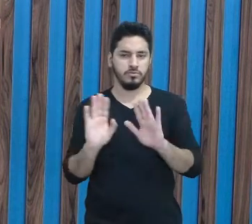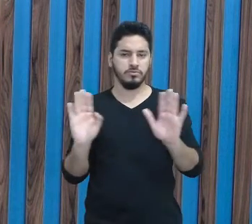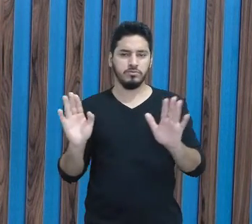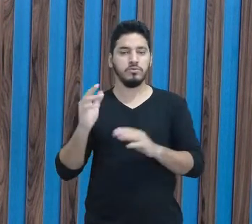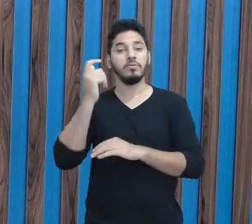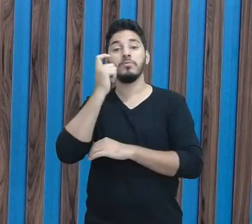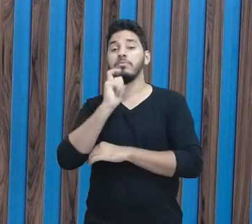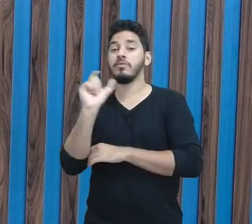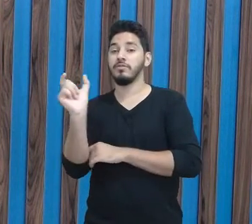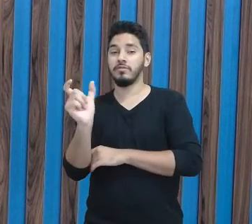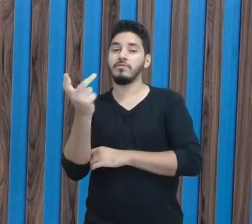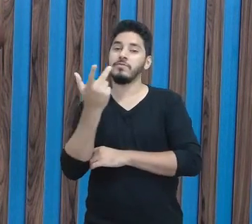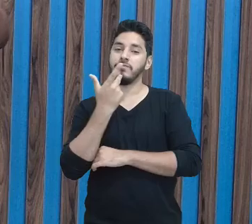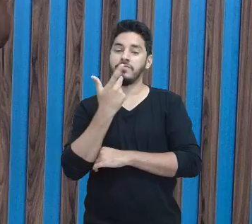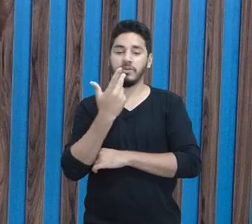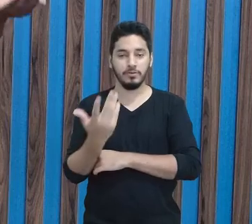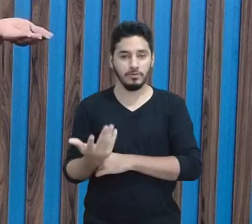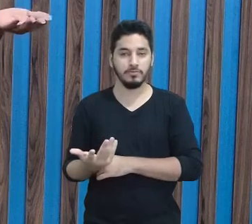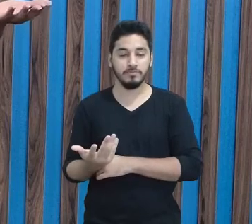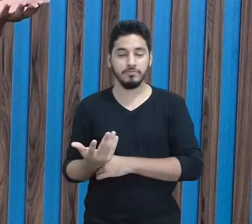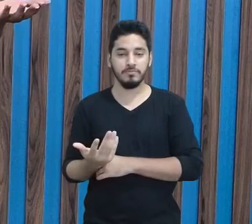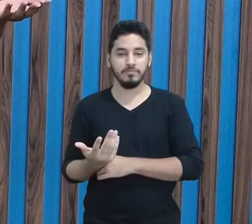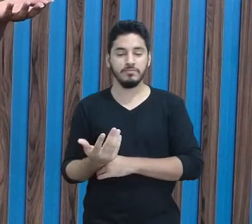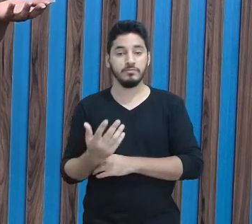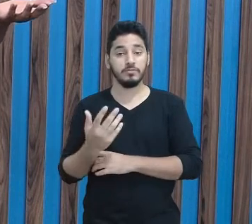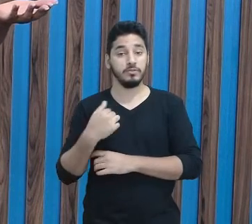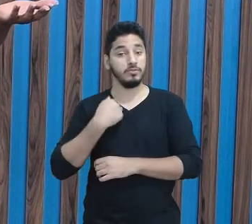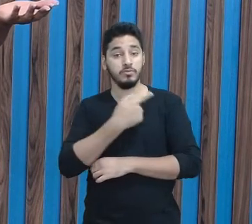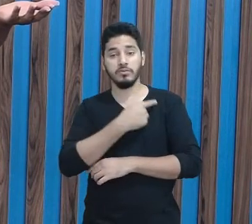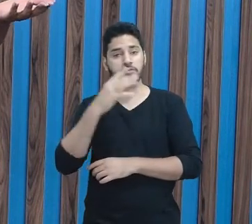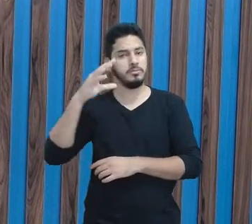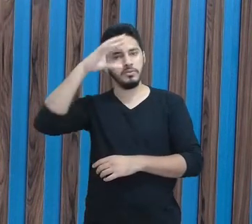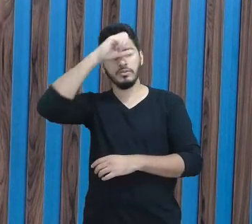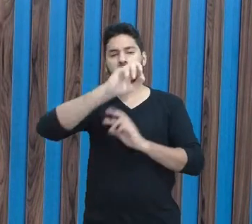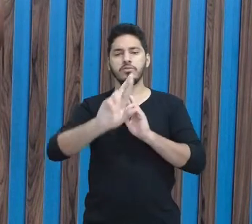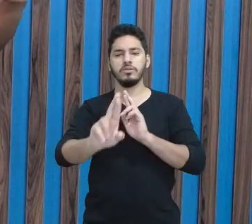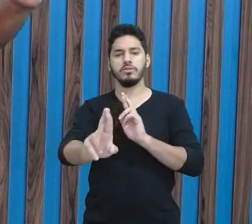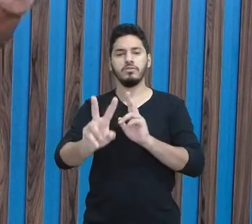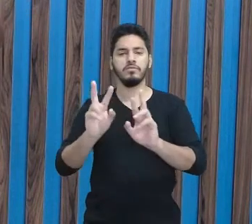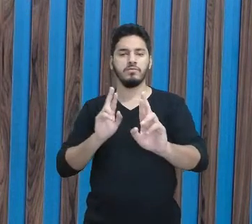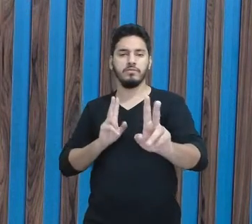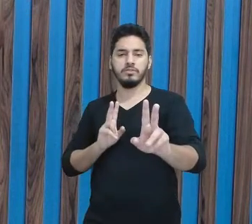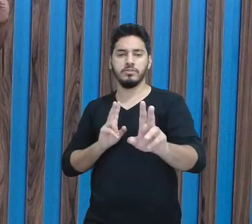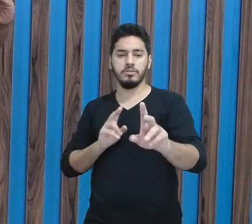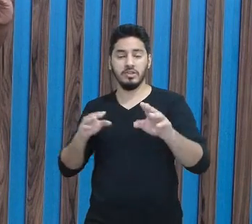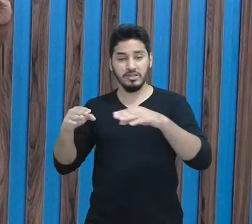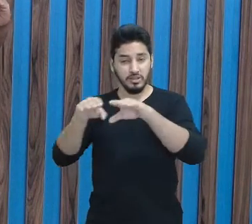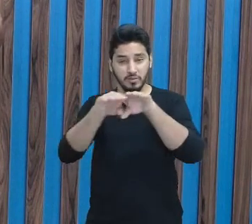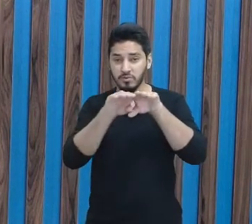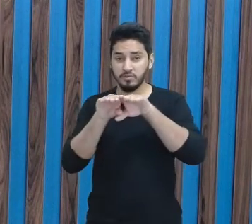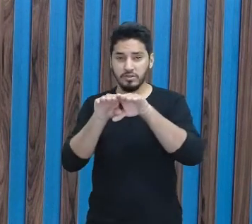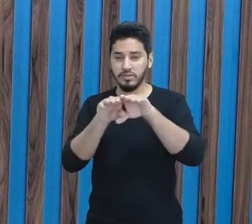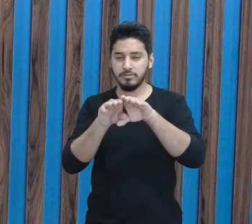Paulo Freire trouxe, que a gente aprende com a diversidade e nunca com a igualdade.